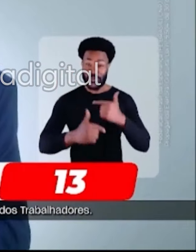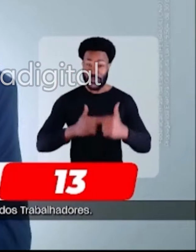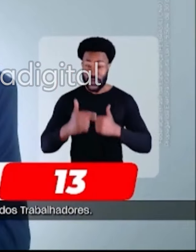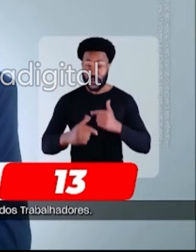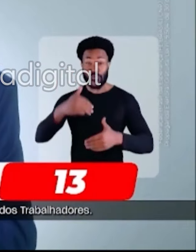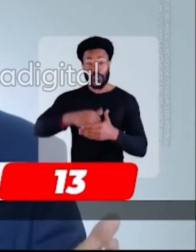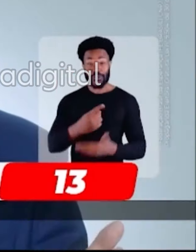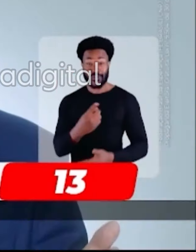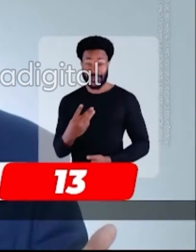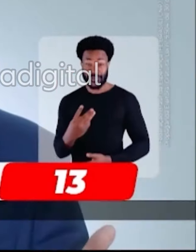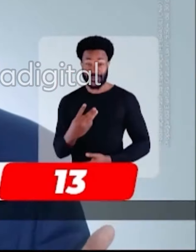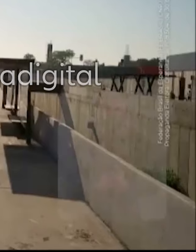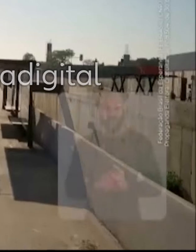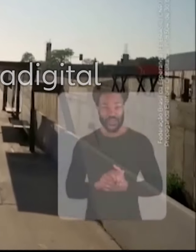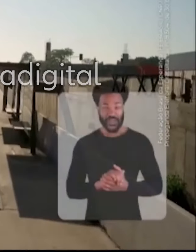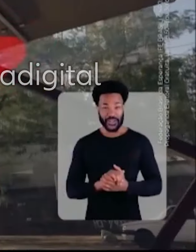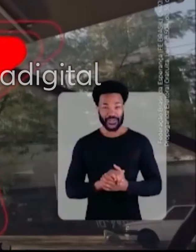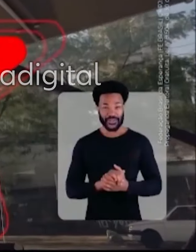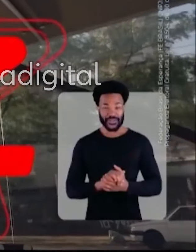do Partido dos Trabalhadores. Vote 13.